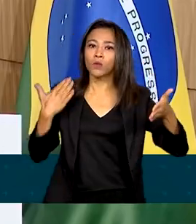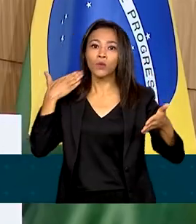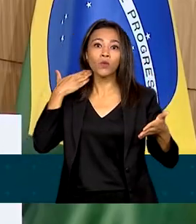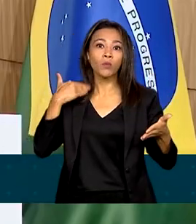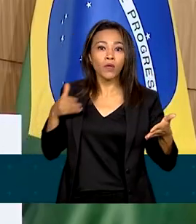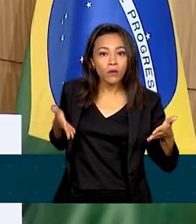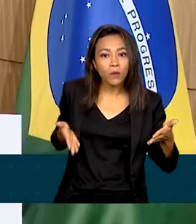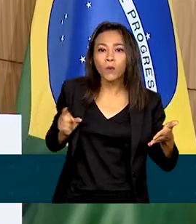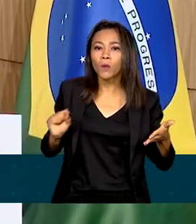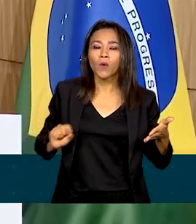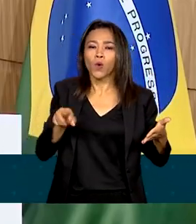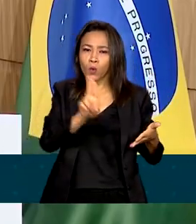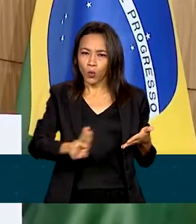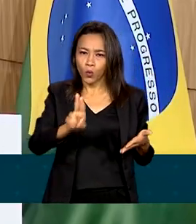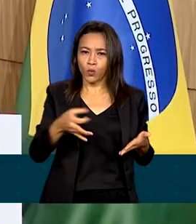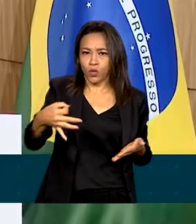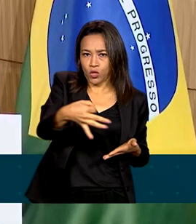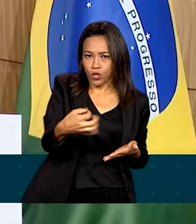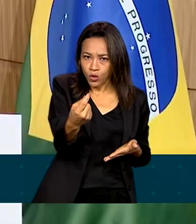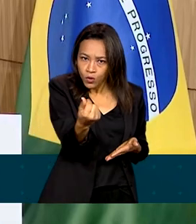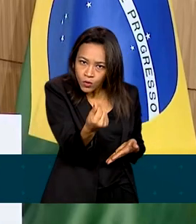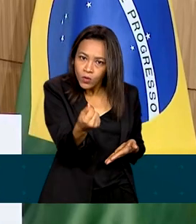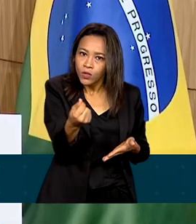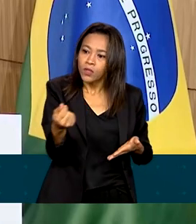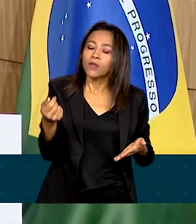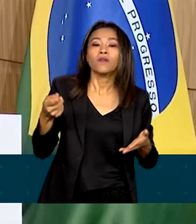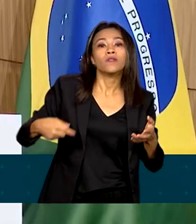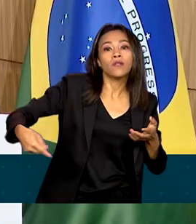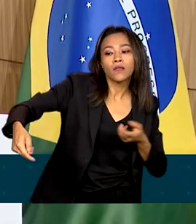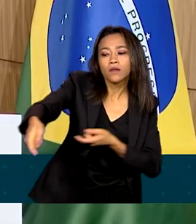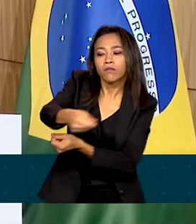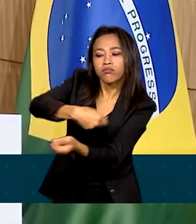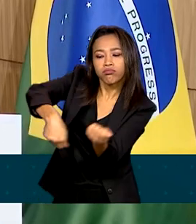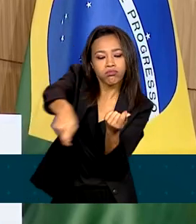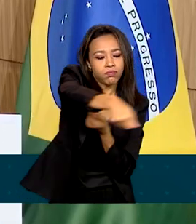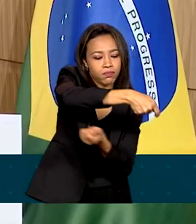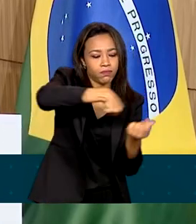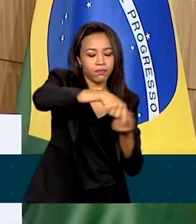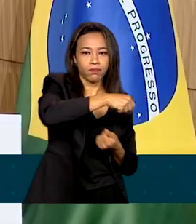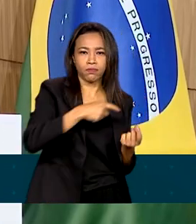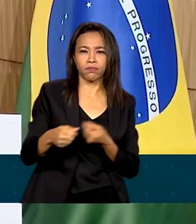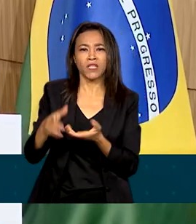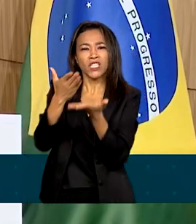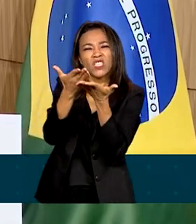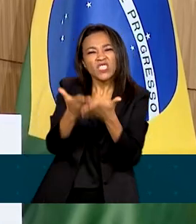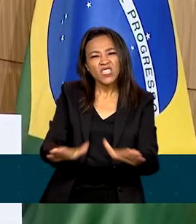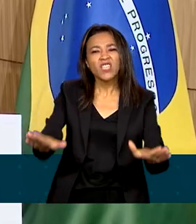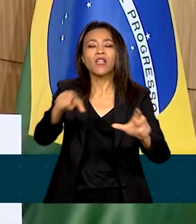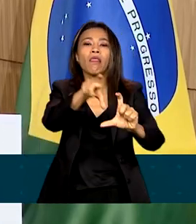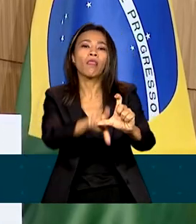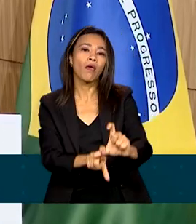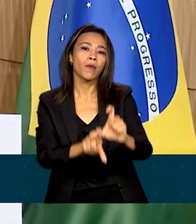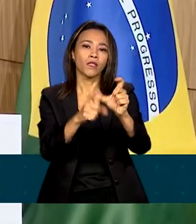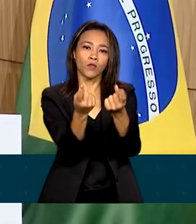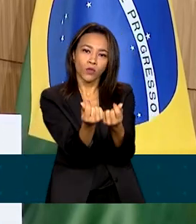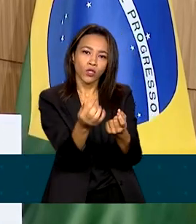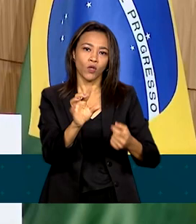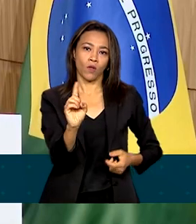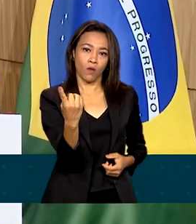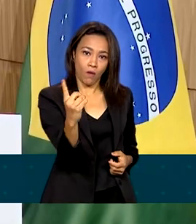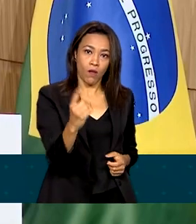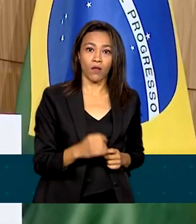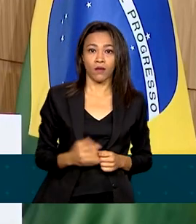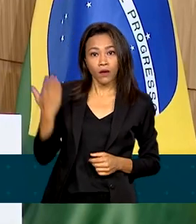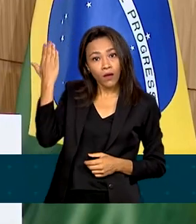está o uso das moedas locais nas transações comerciais, eliminando a dependência do dólar. Dilma